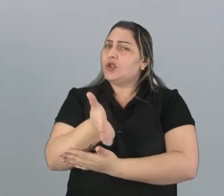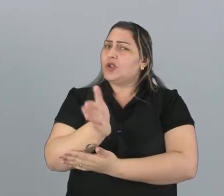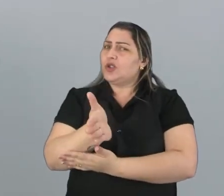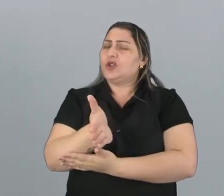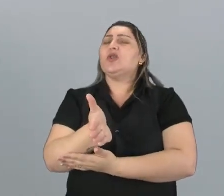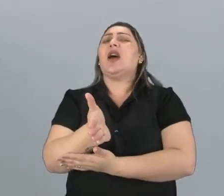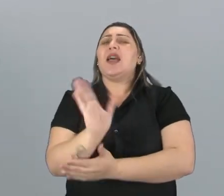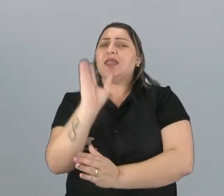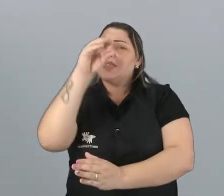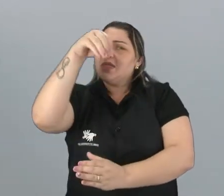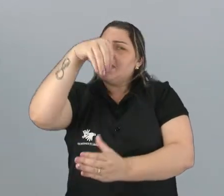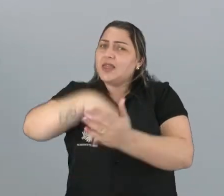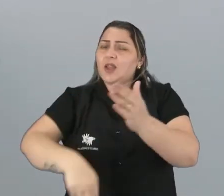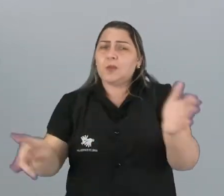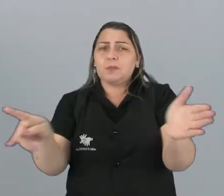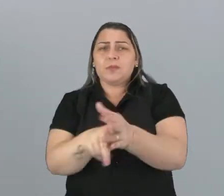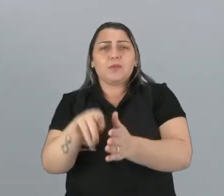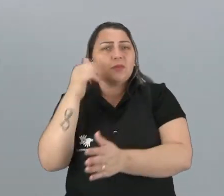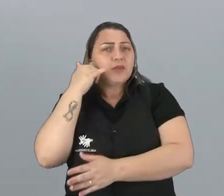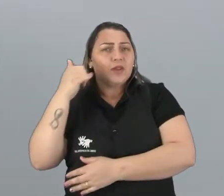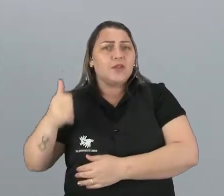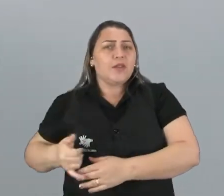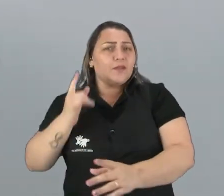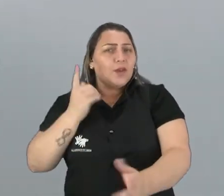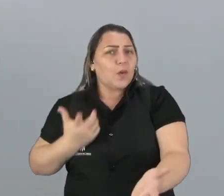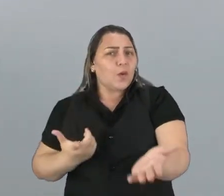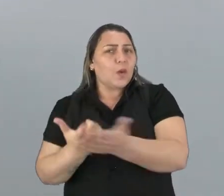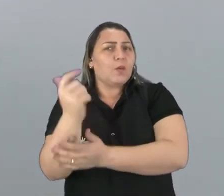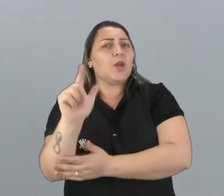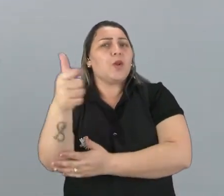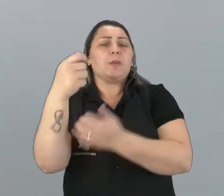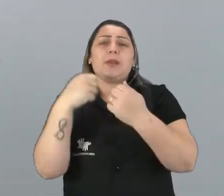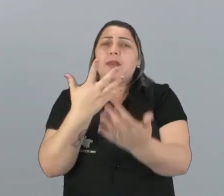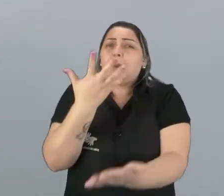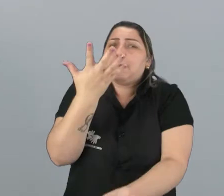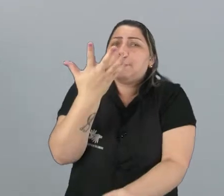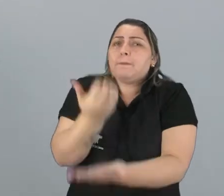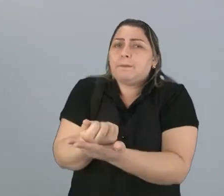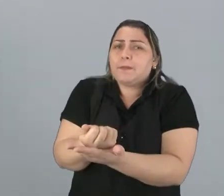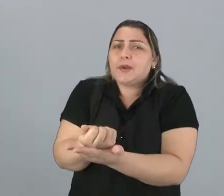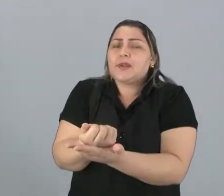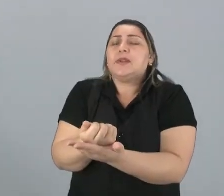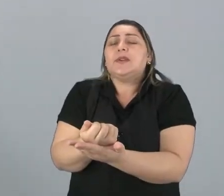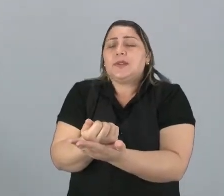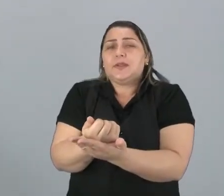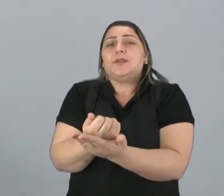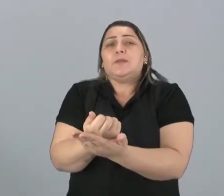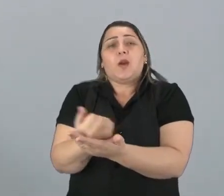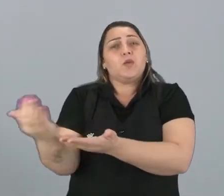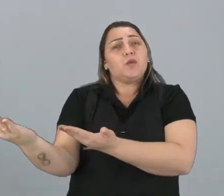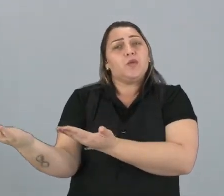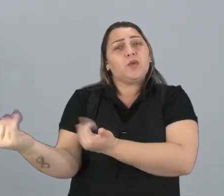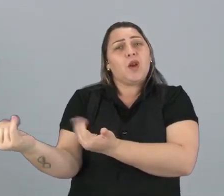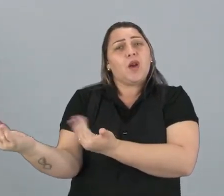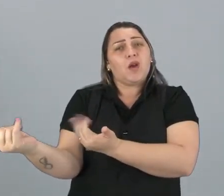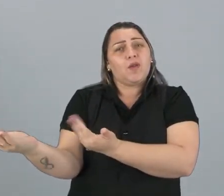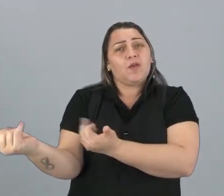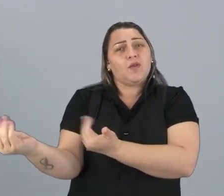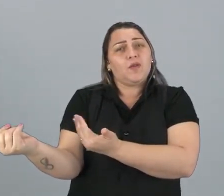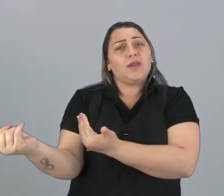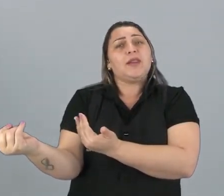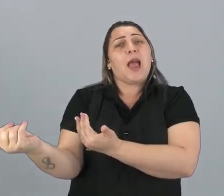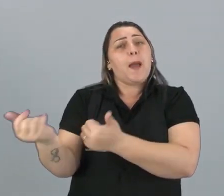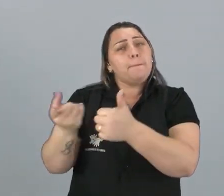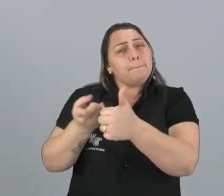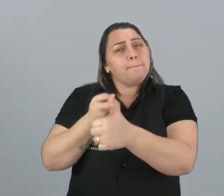vezes já vem dentro do próprio celular quando você compra, outros que você precisa baixar. Então para os jovens é bem provável que